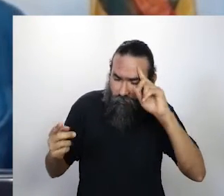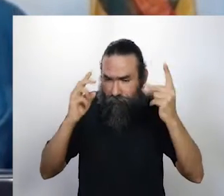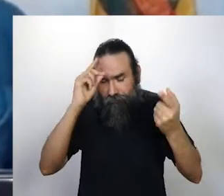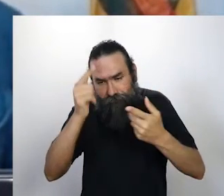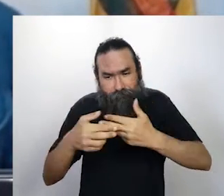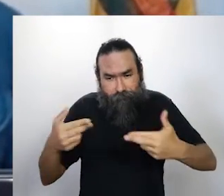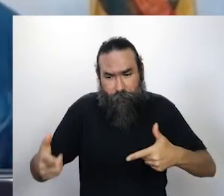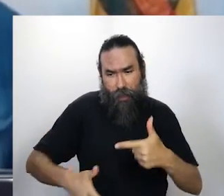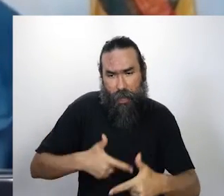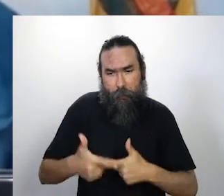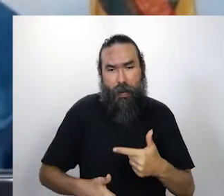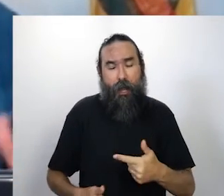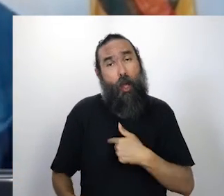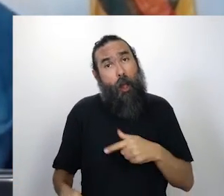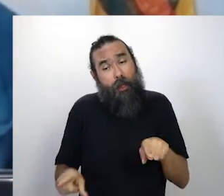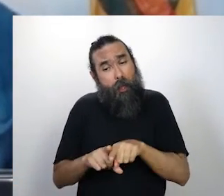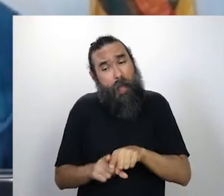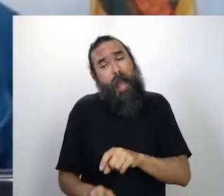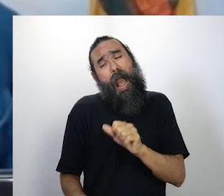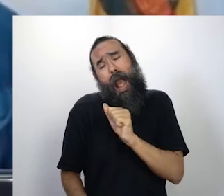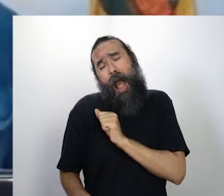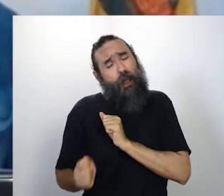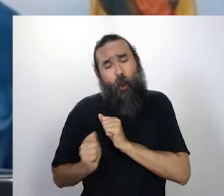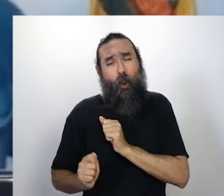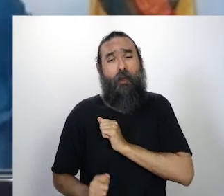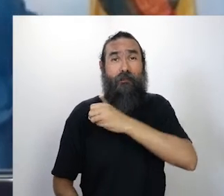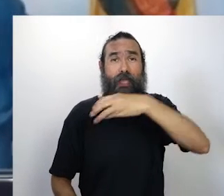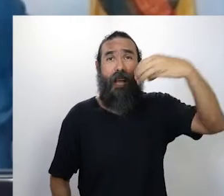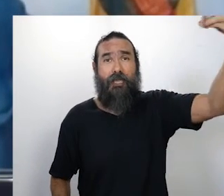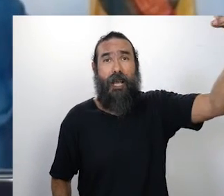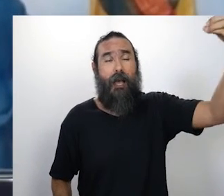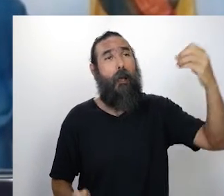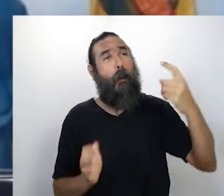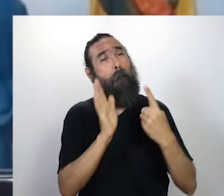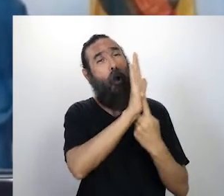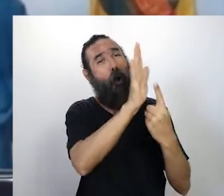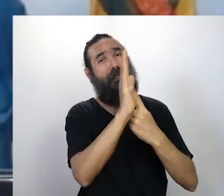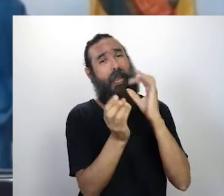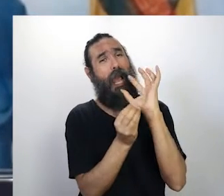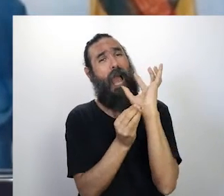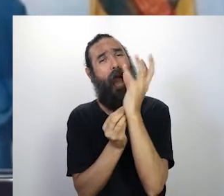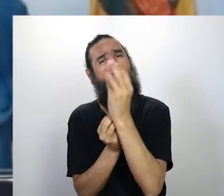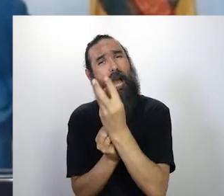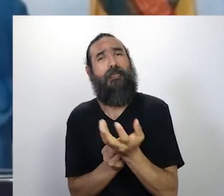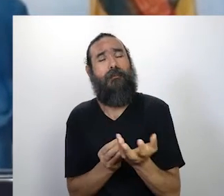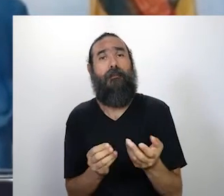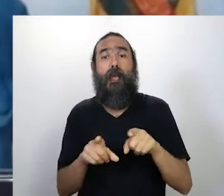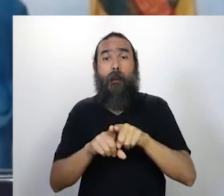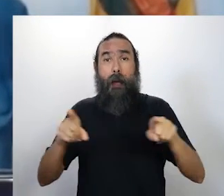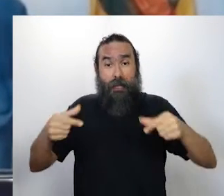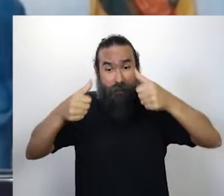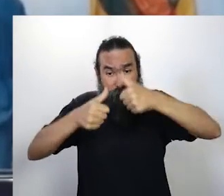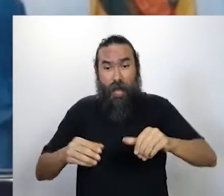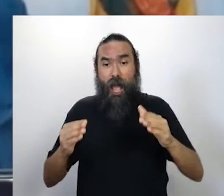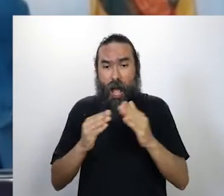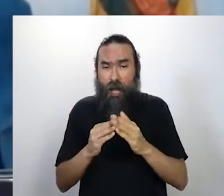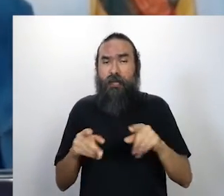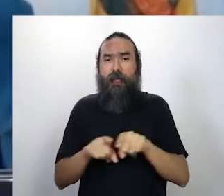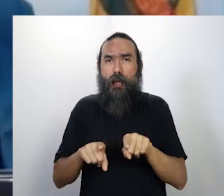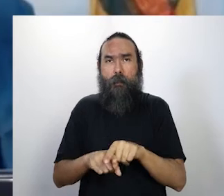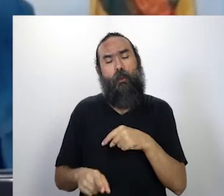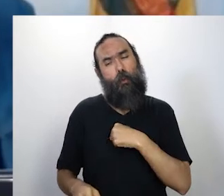A gente viaja porque também adora viajar e adora levar essa arte para as outras pessoas, mas estar em casa nunca foi para mim uma prisão,